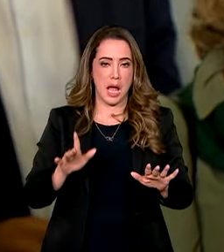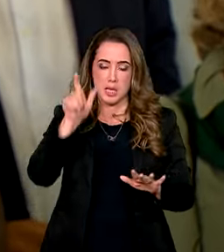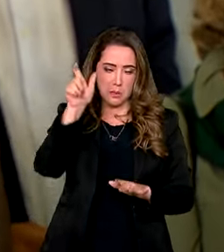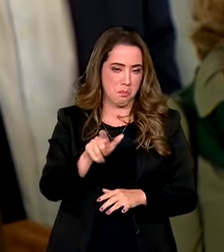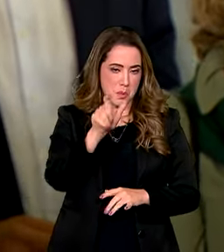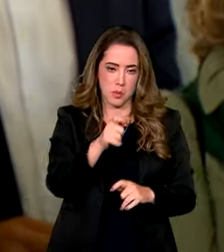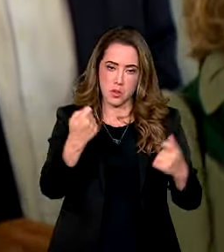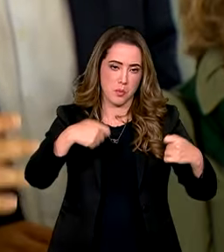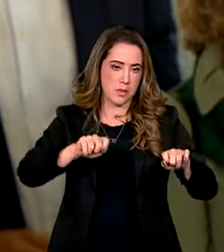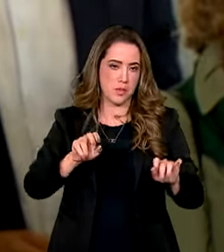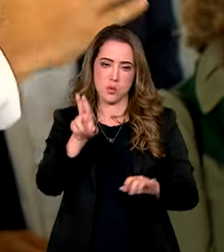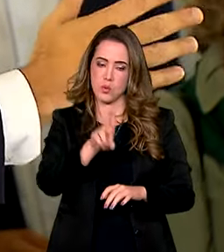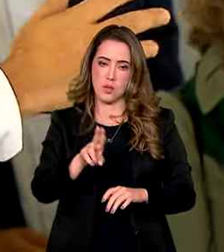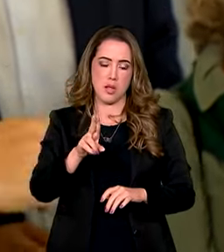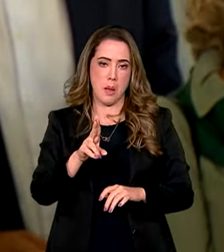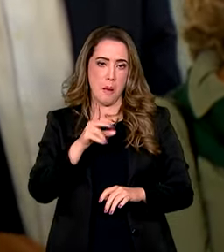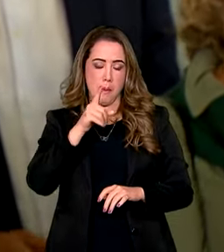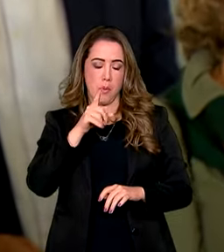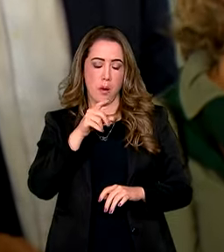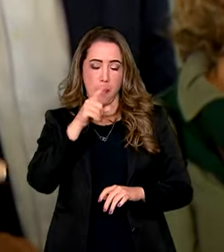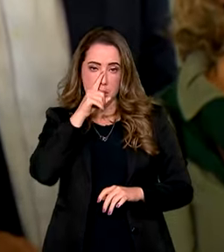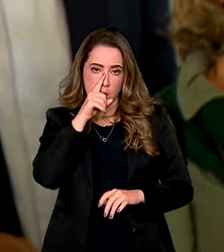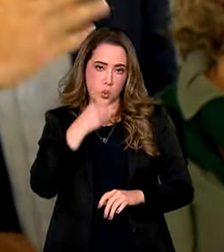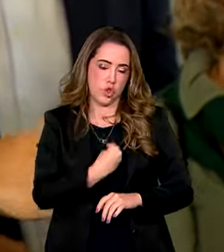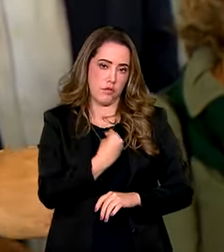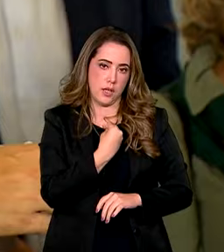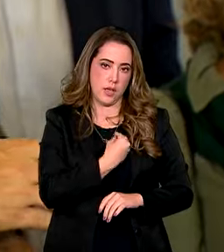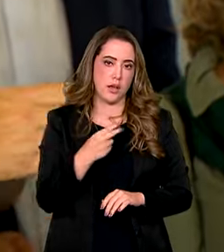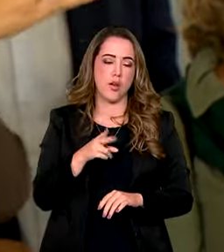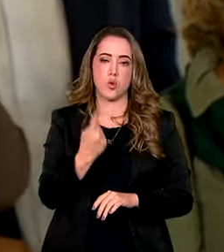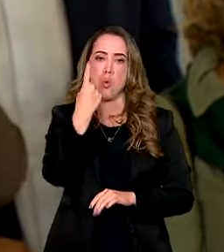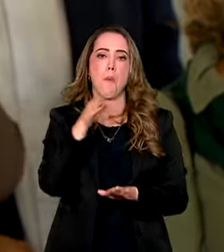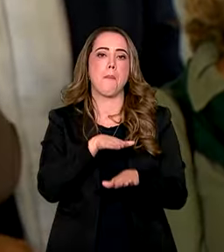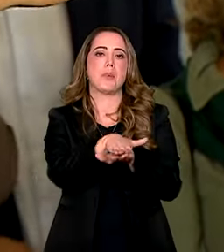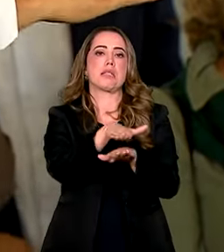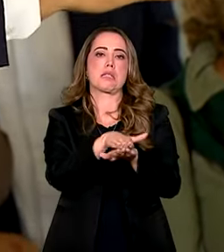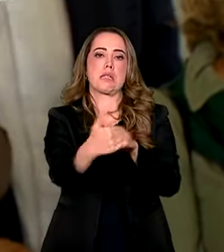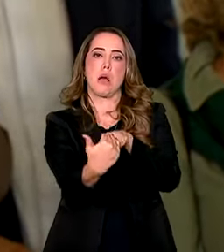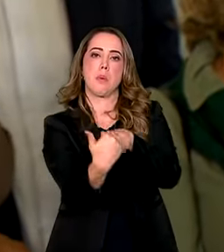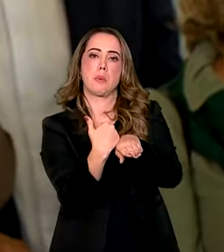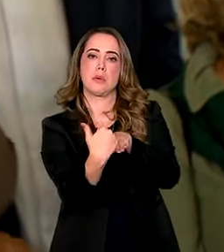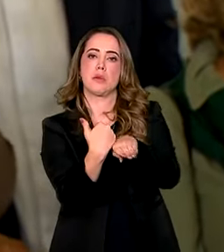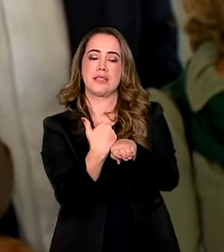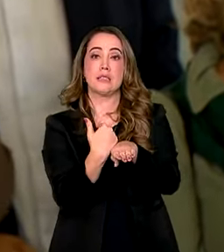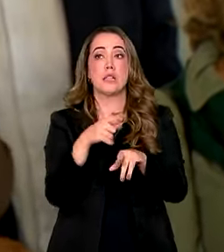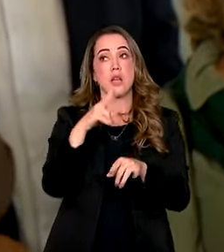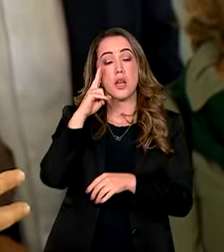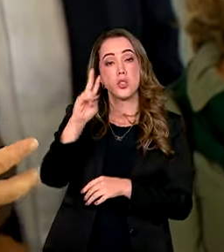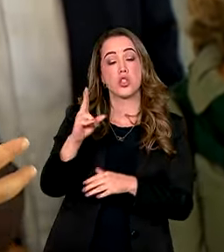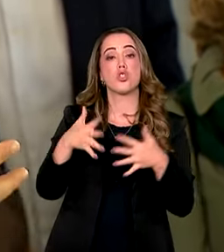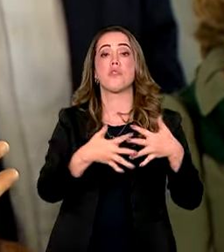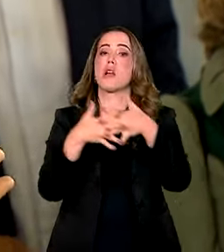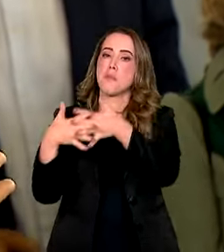fluxo em pista simples, colocar a sua vida em risco, enfrentar mais trânsito, enfrentar caminhão, porque a gente observa